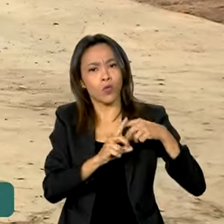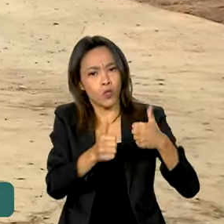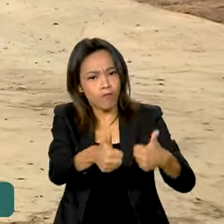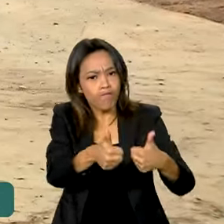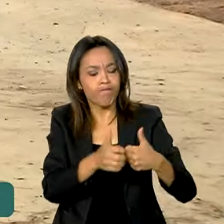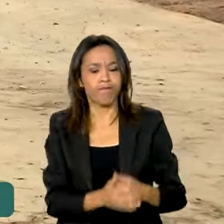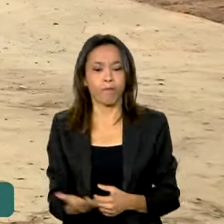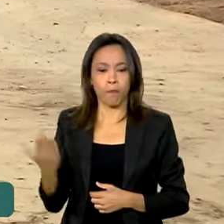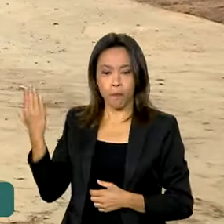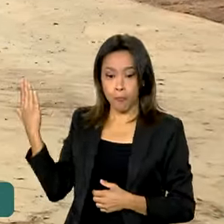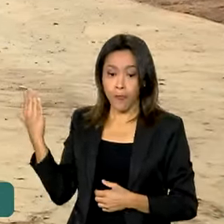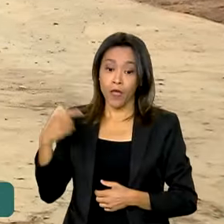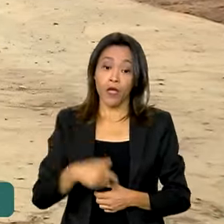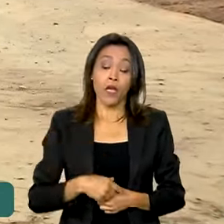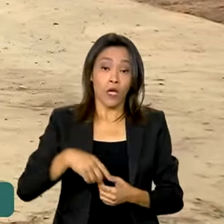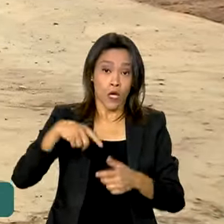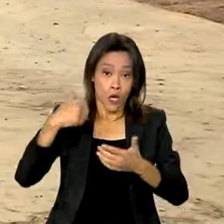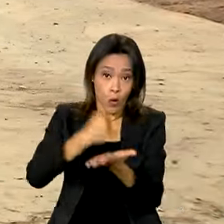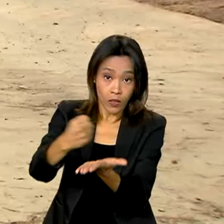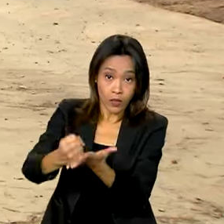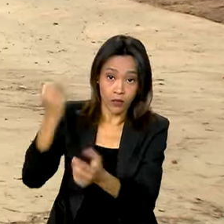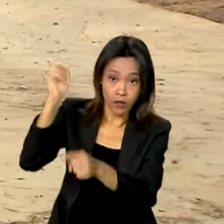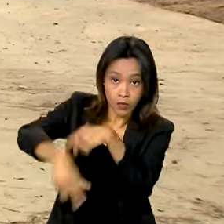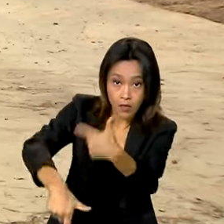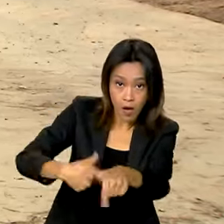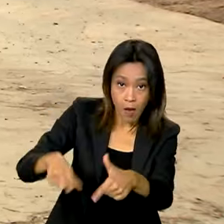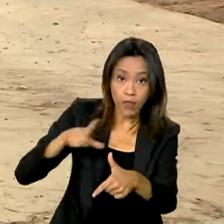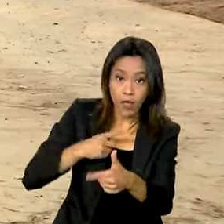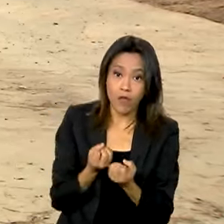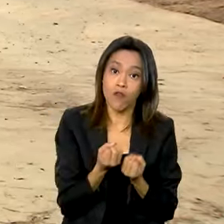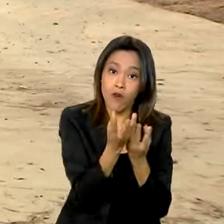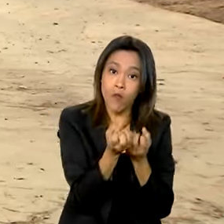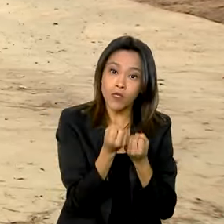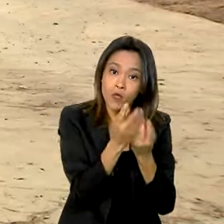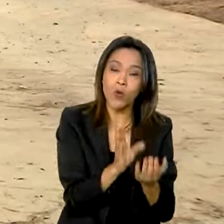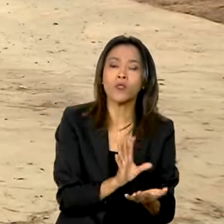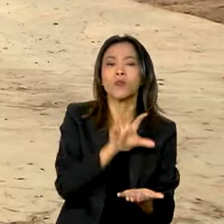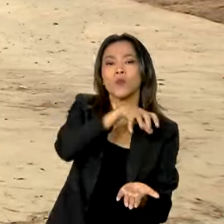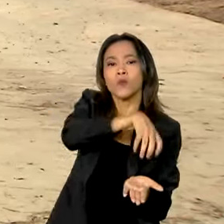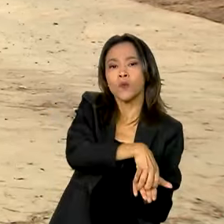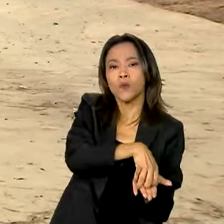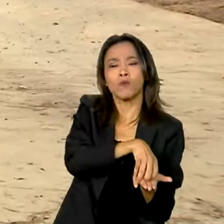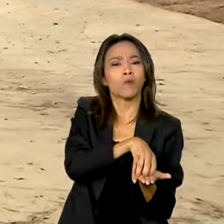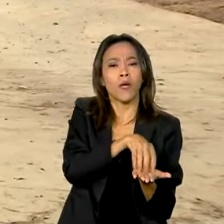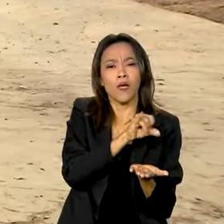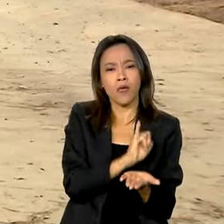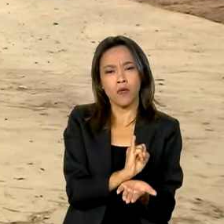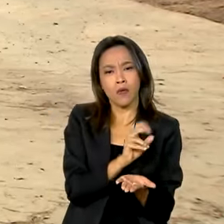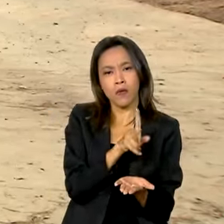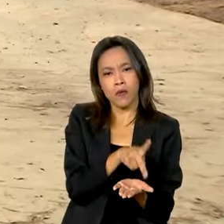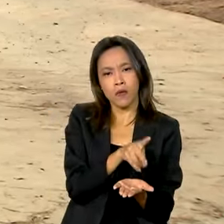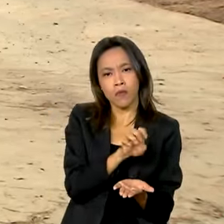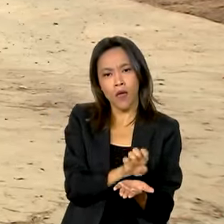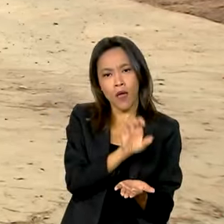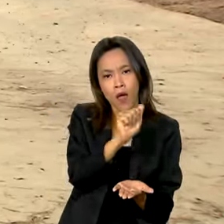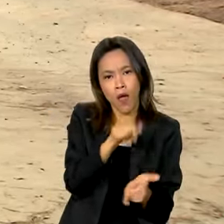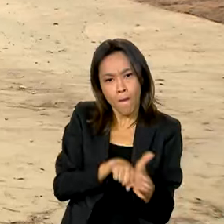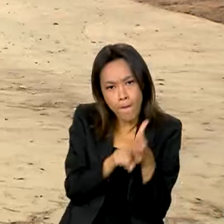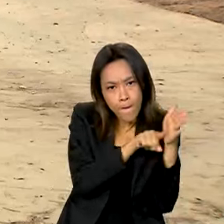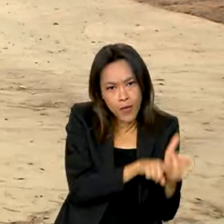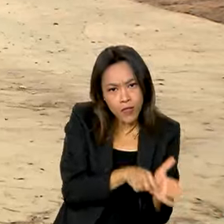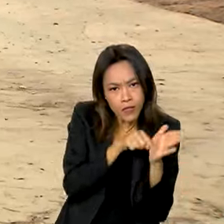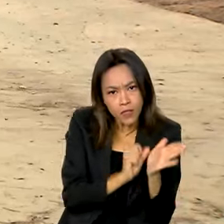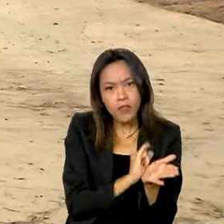do emprego formal no país também é confirmado por dados do IPEA o Instituto de Pesquisa Econômica Aplicada revela que o